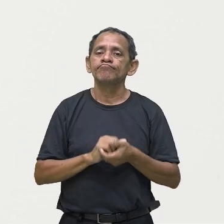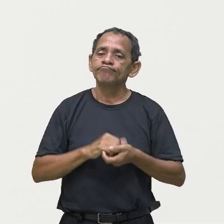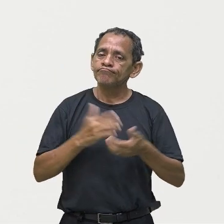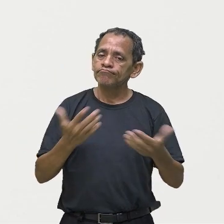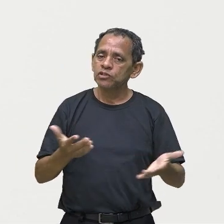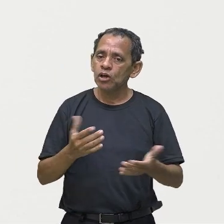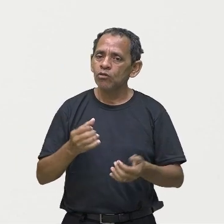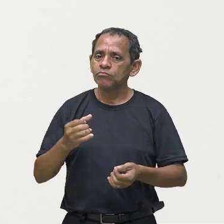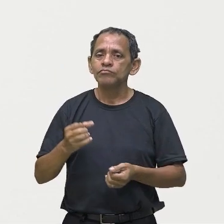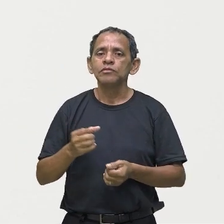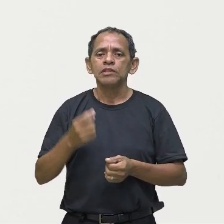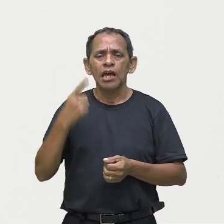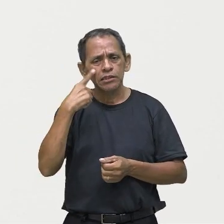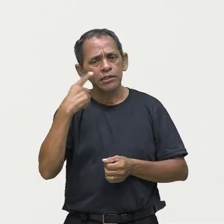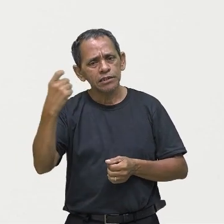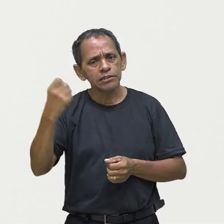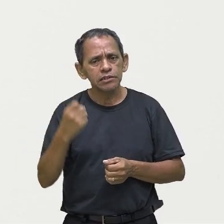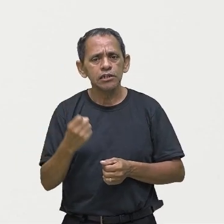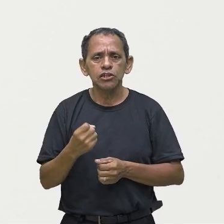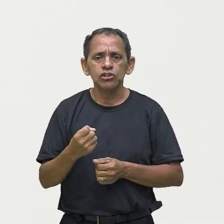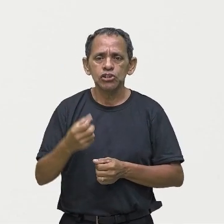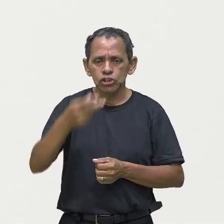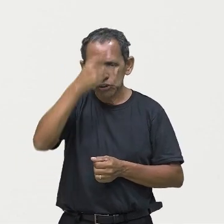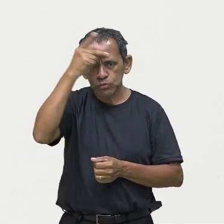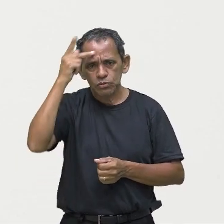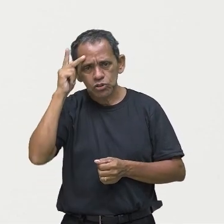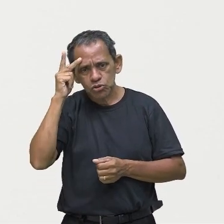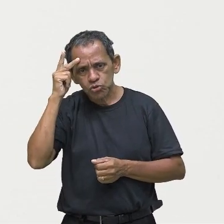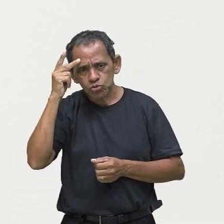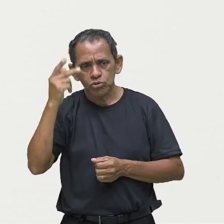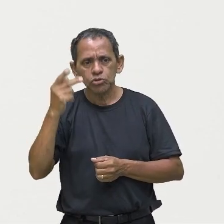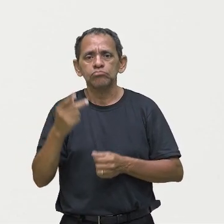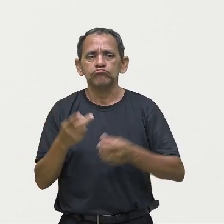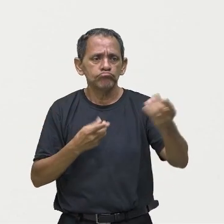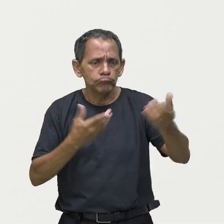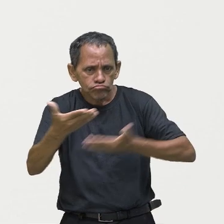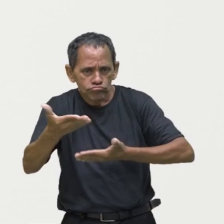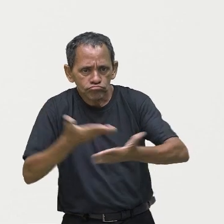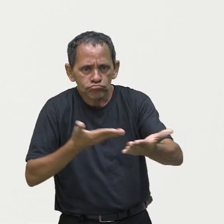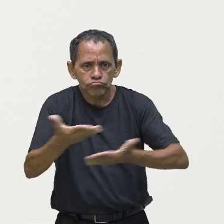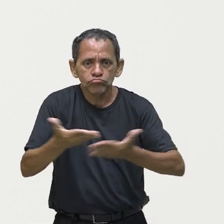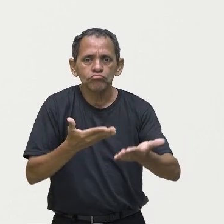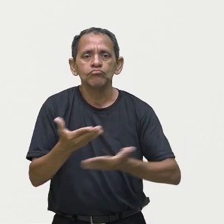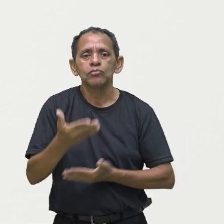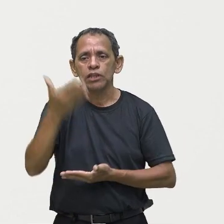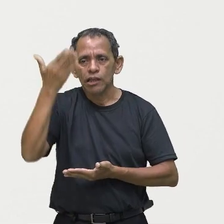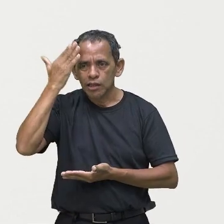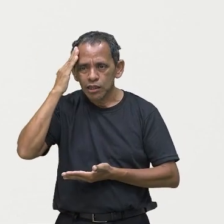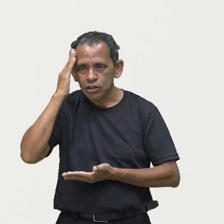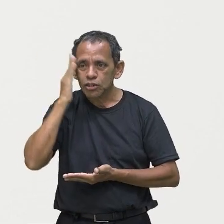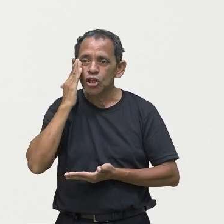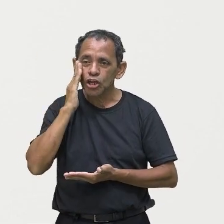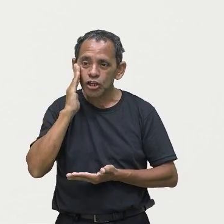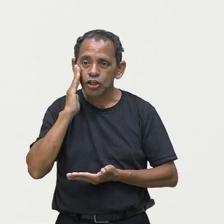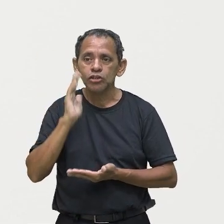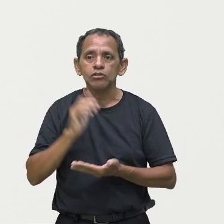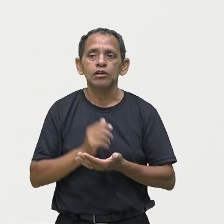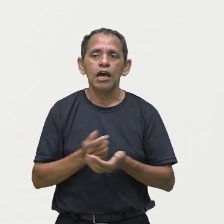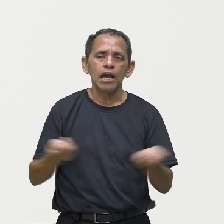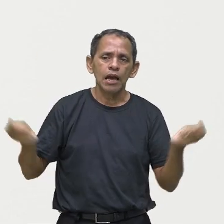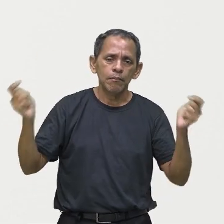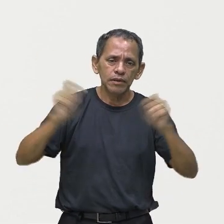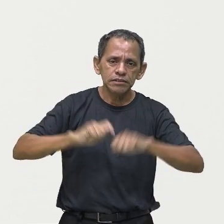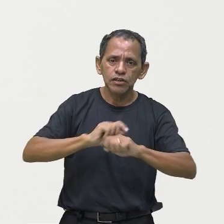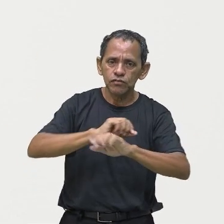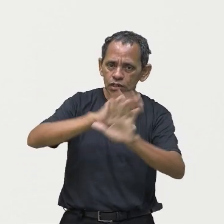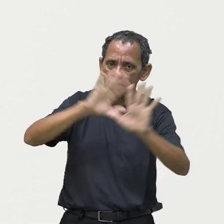entendam e compreendam esses símbolos. Então, é uma constante em nosso cotidiano.